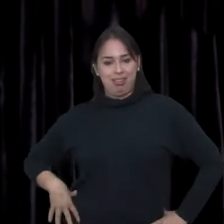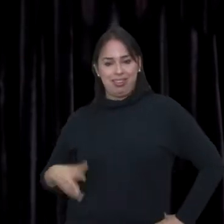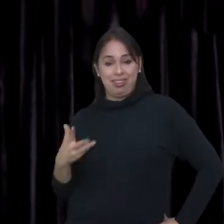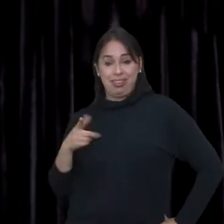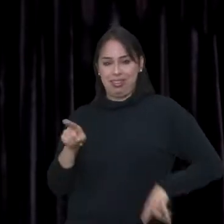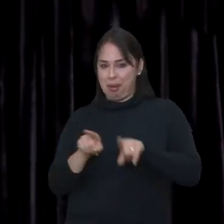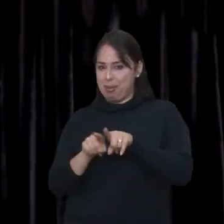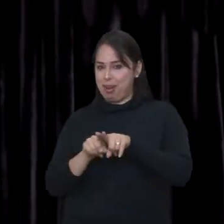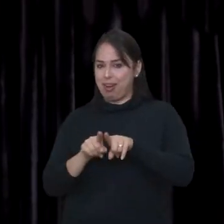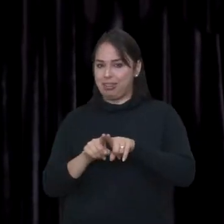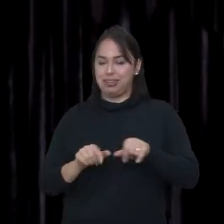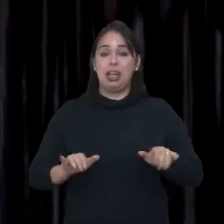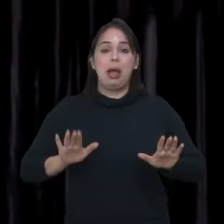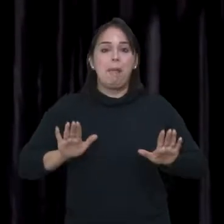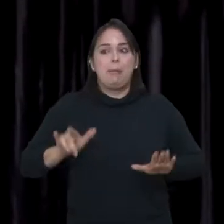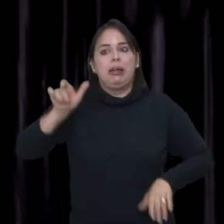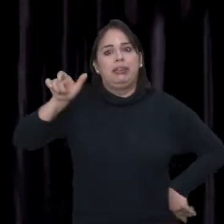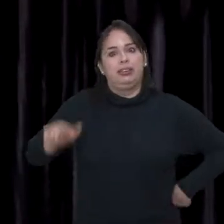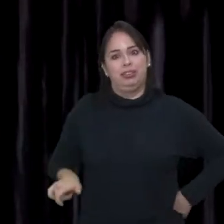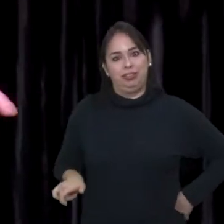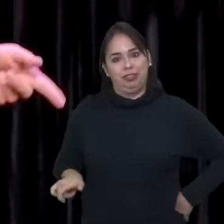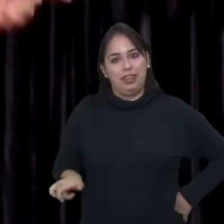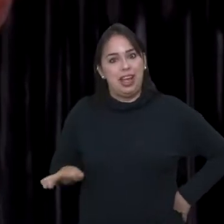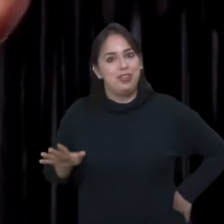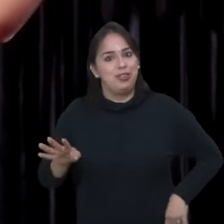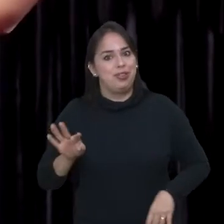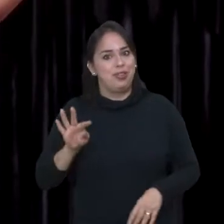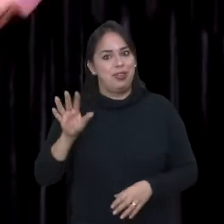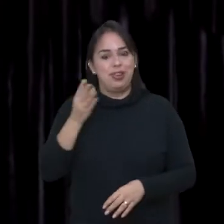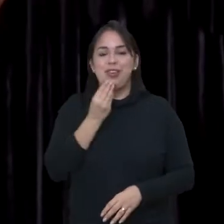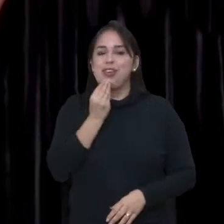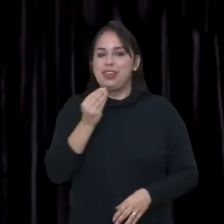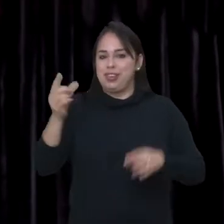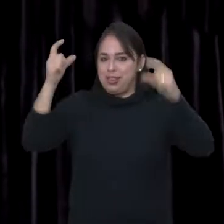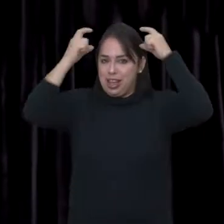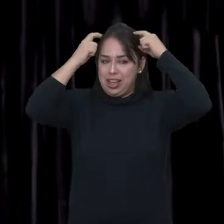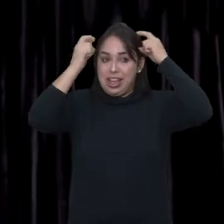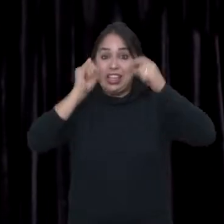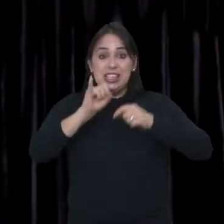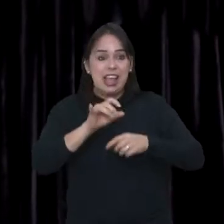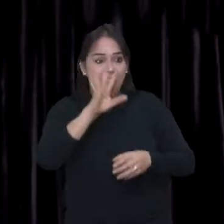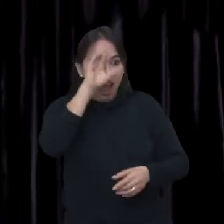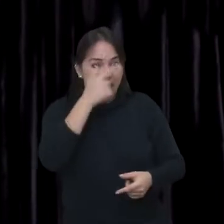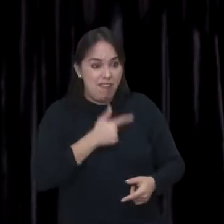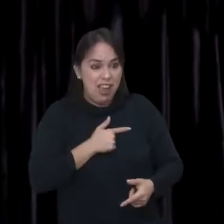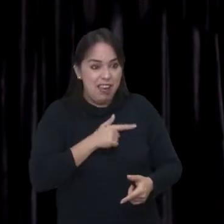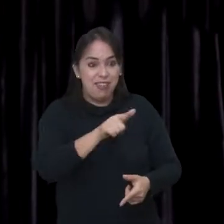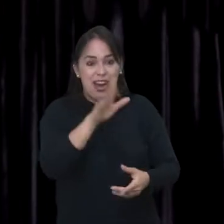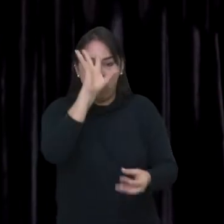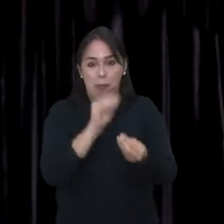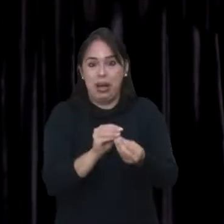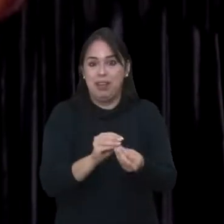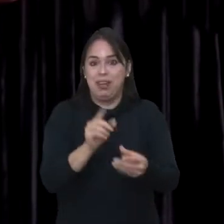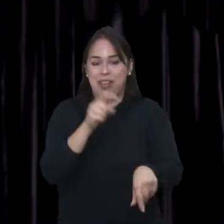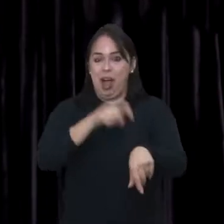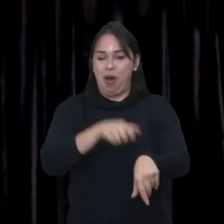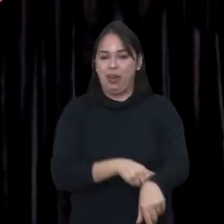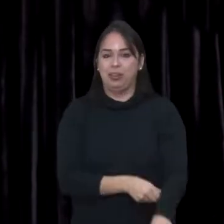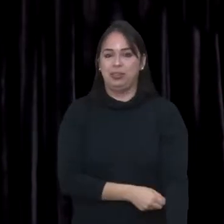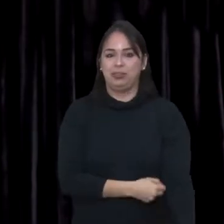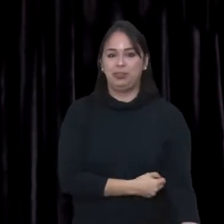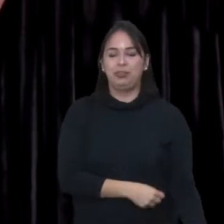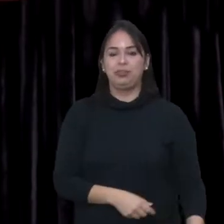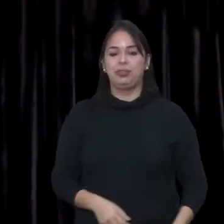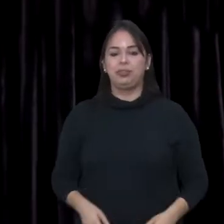Também acho. Mas o Tiago Abravanel, quem é feio aqui vai entender o que eu tô falando. O São Paulo sabe muito bem.